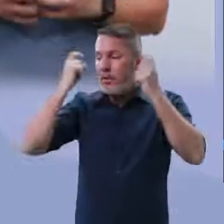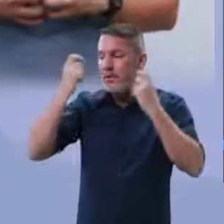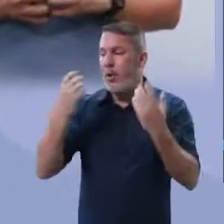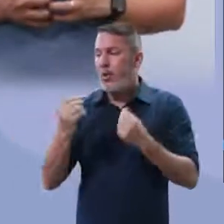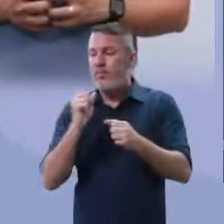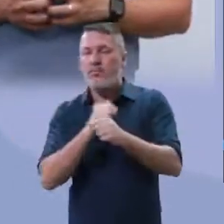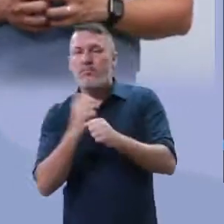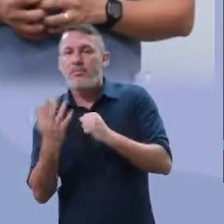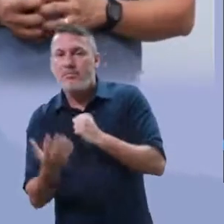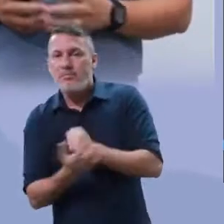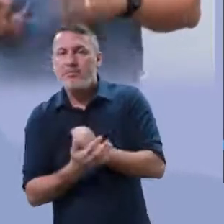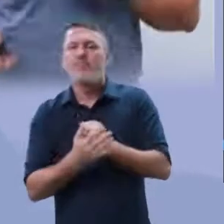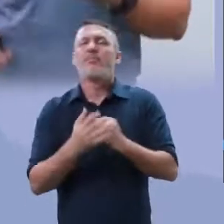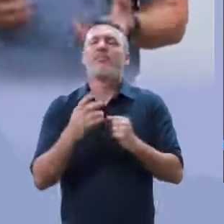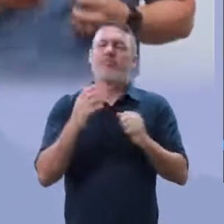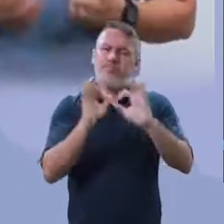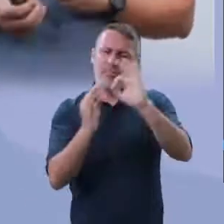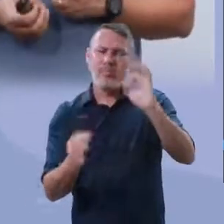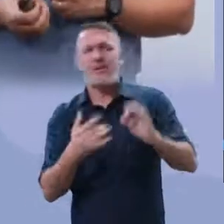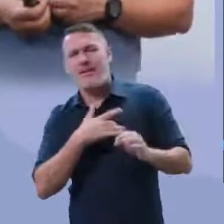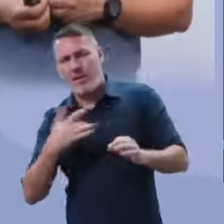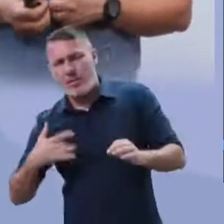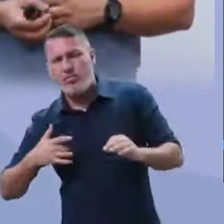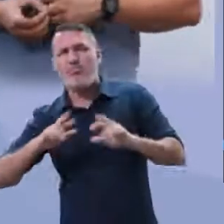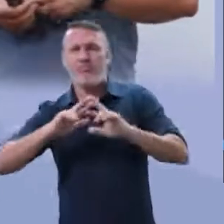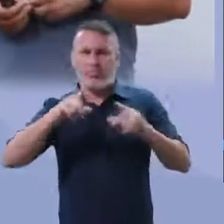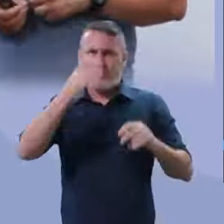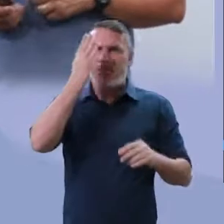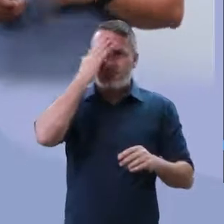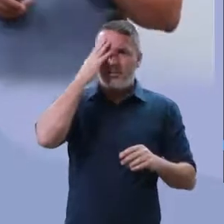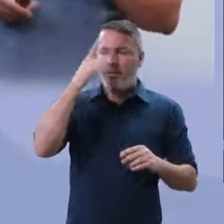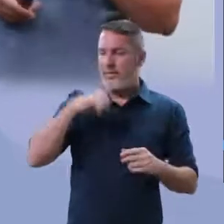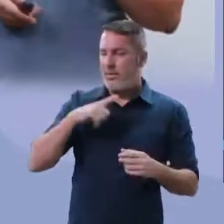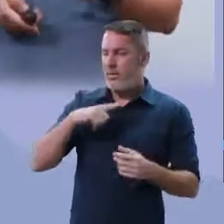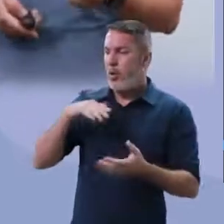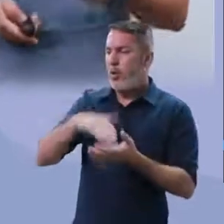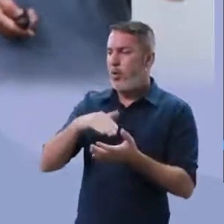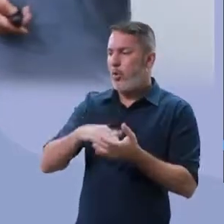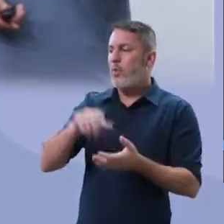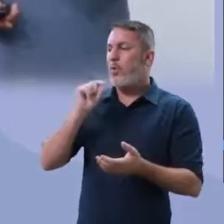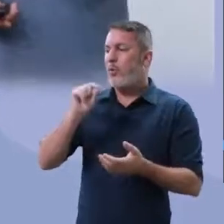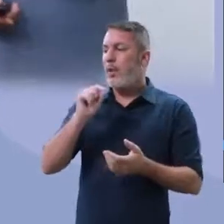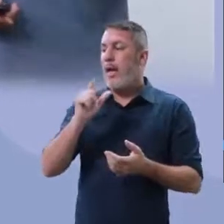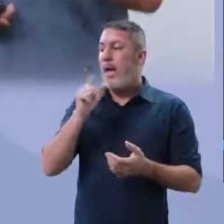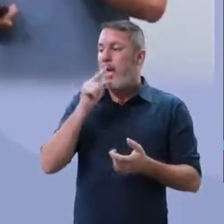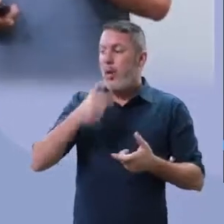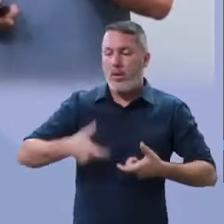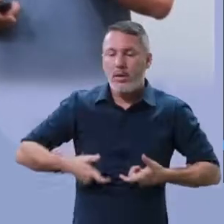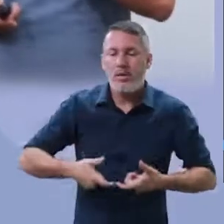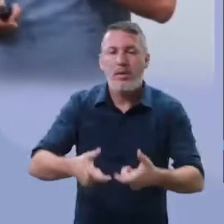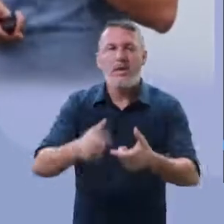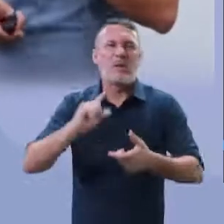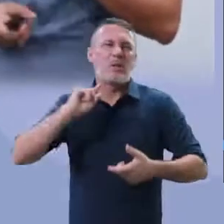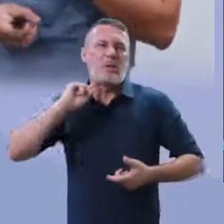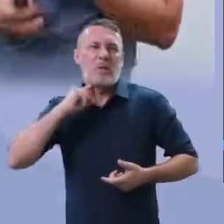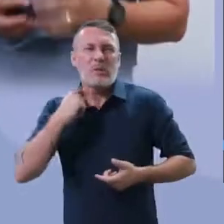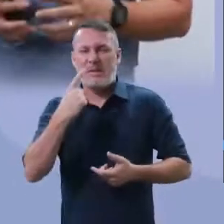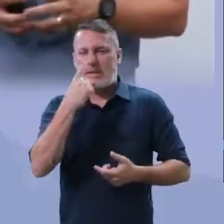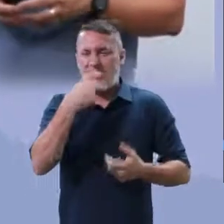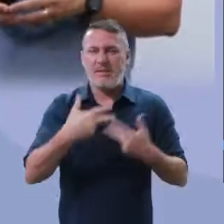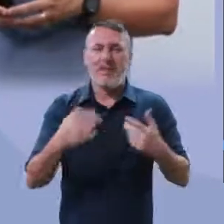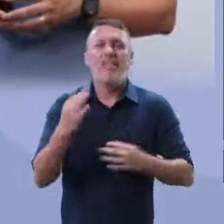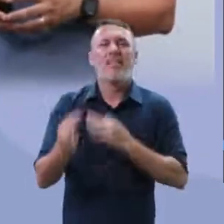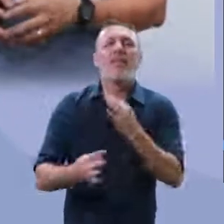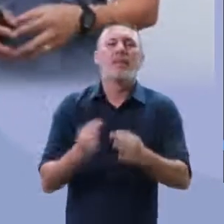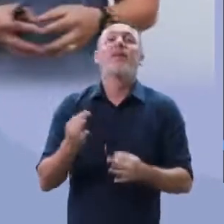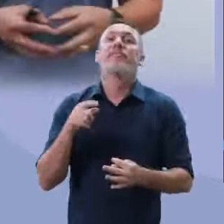alguma coisa voltada para isso aí, não precisa nem nos prolongar sobre isso aqui. A questão também, ali, das condições de saneamento básico, precário em algumas